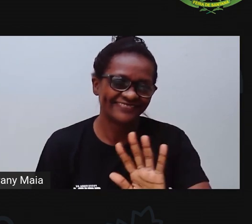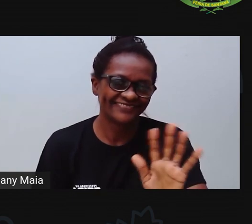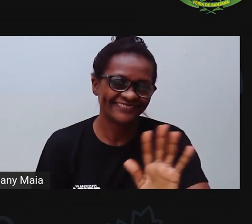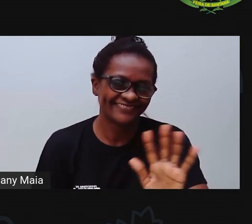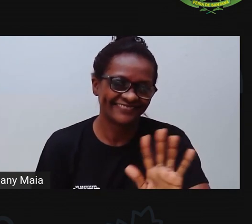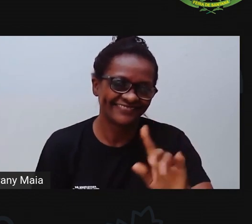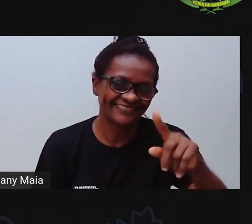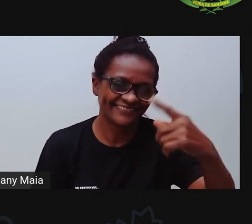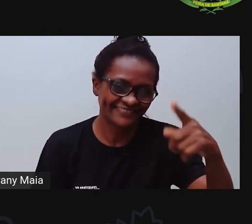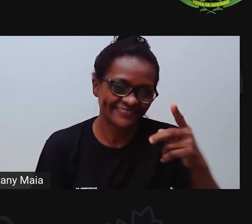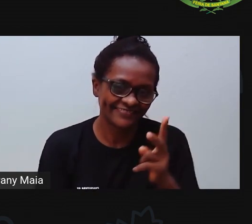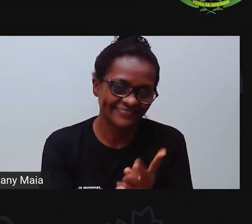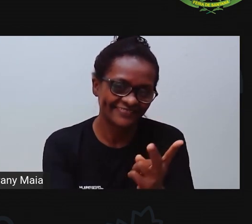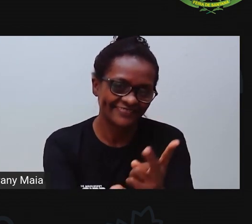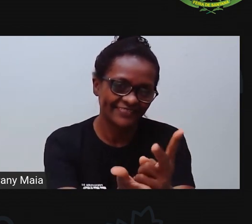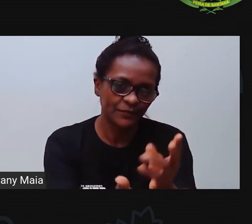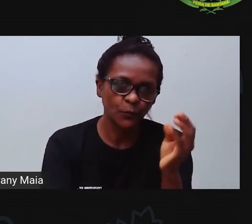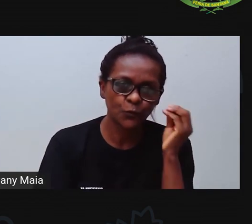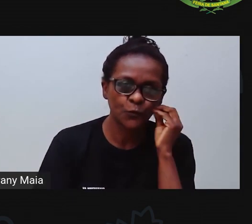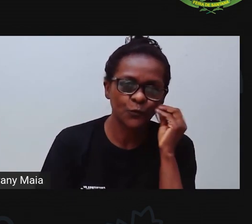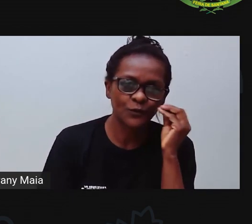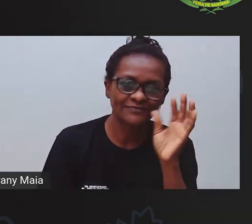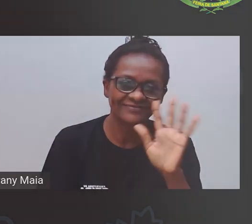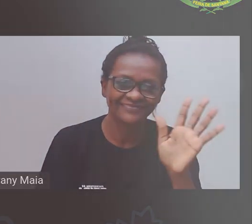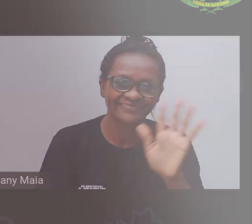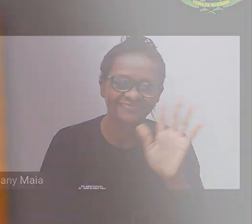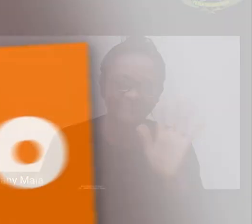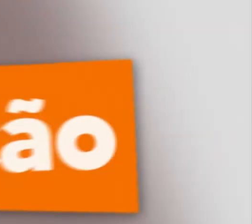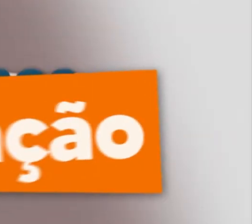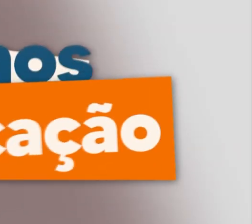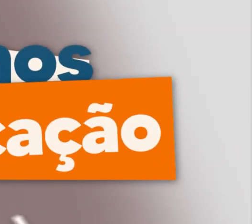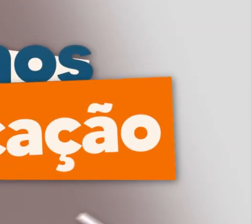Espero vocês na próxima aula. Um beijão e até mais. Tchau, tchau.